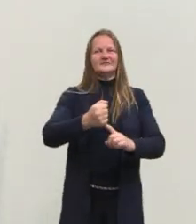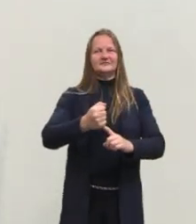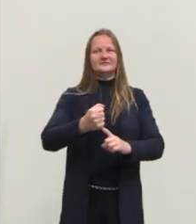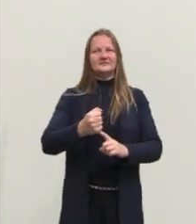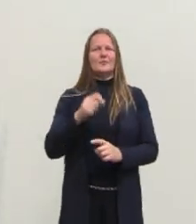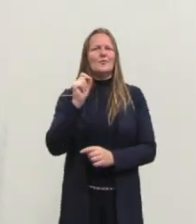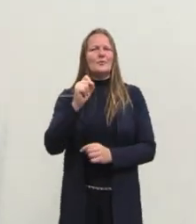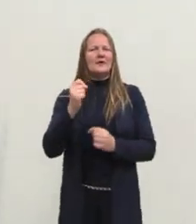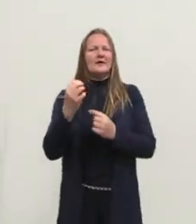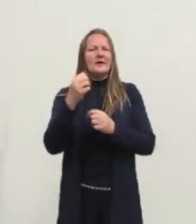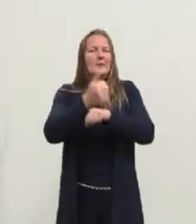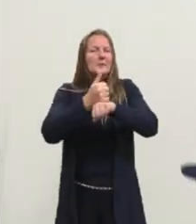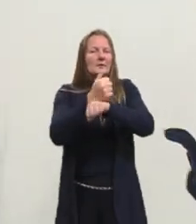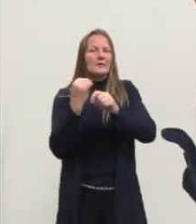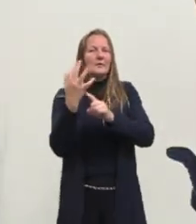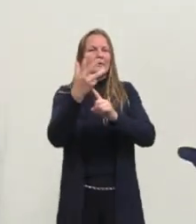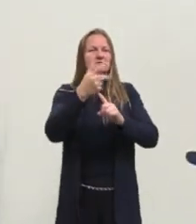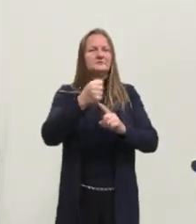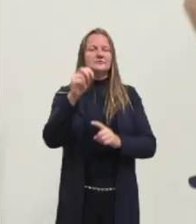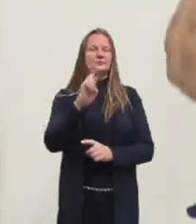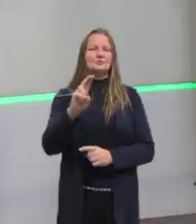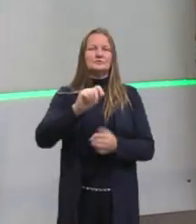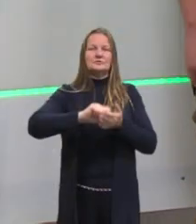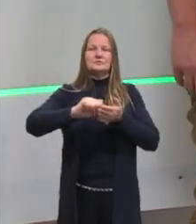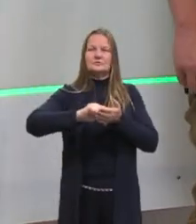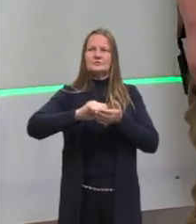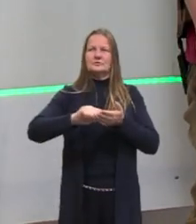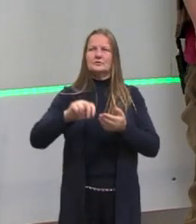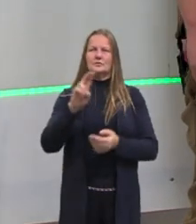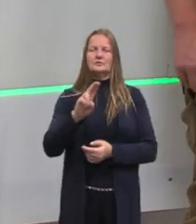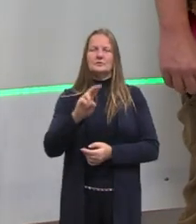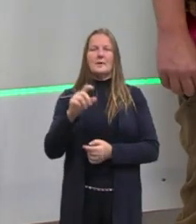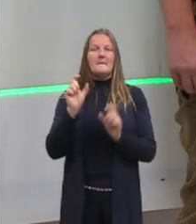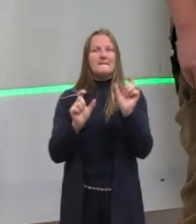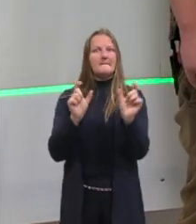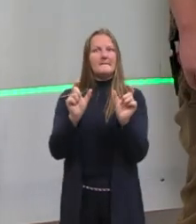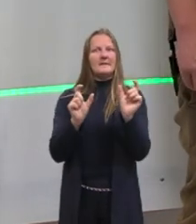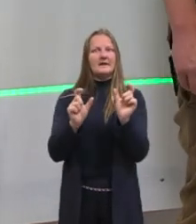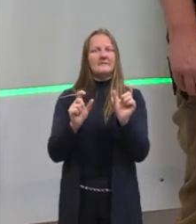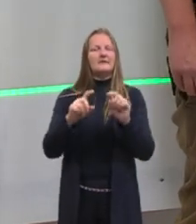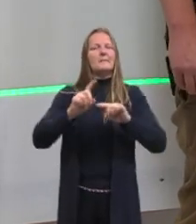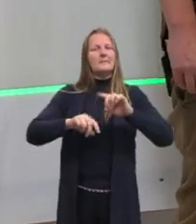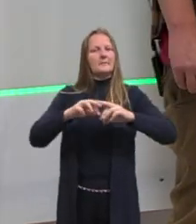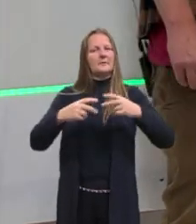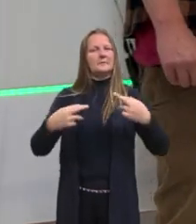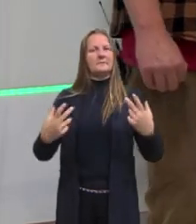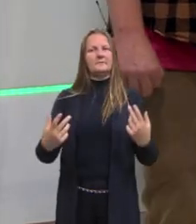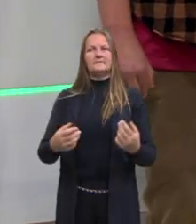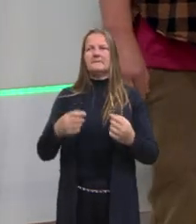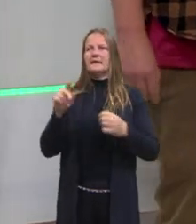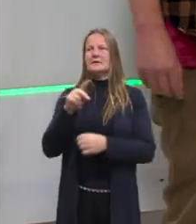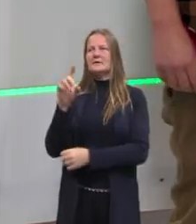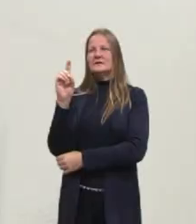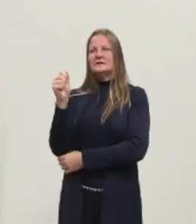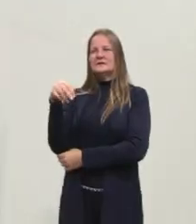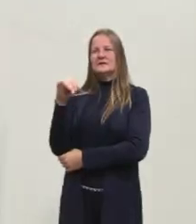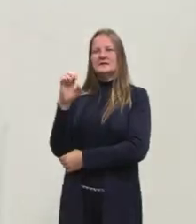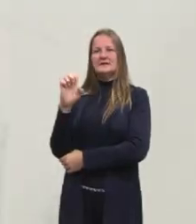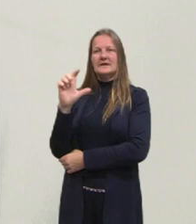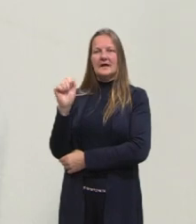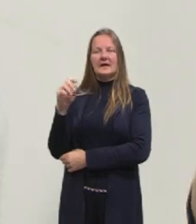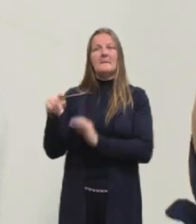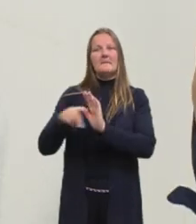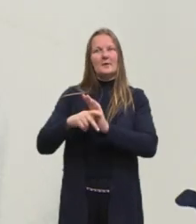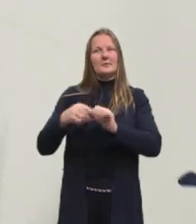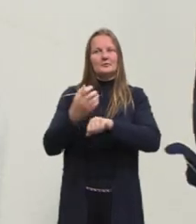O que o artista usa, o o autor usa? Ele utiliza as palavras como a sua matéria-prima. Então, eu sou a professora Daniela, do componente de